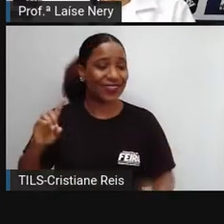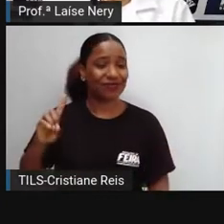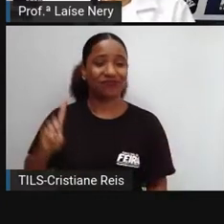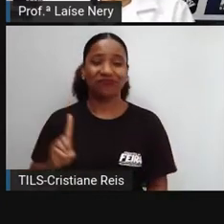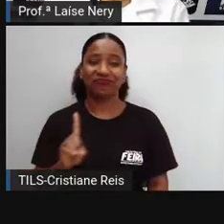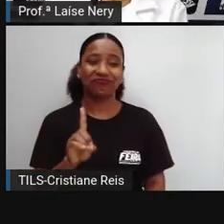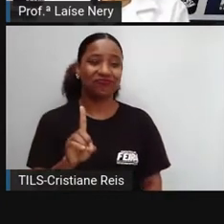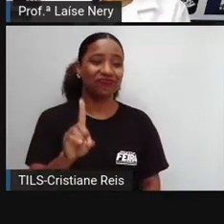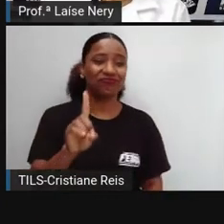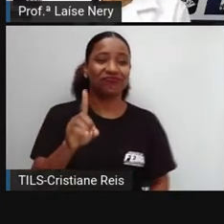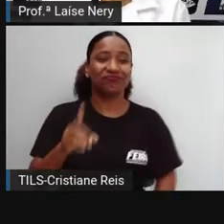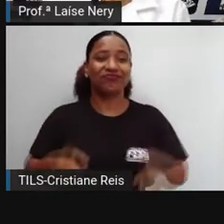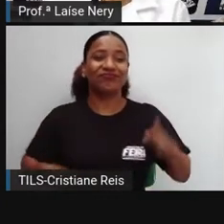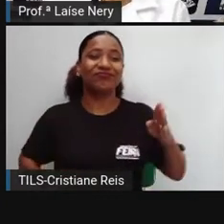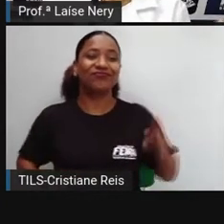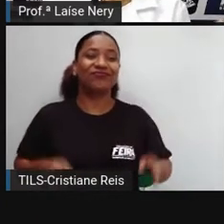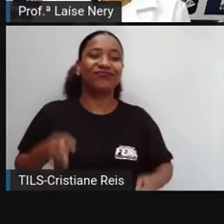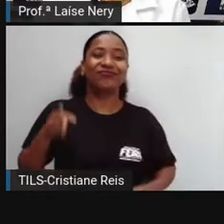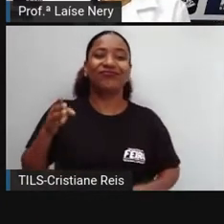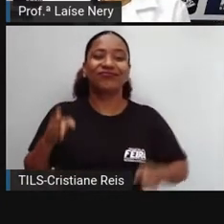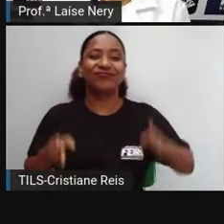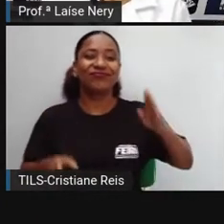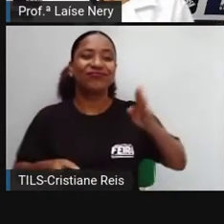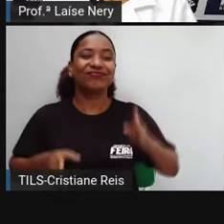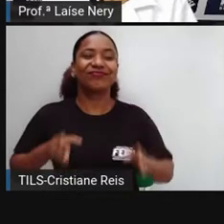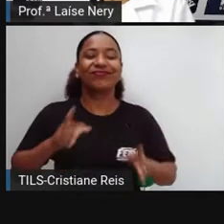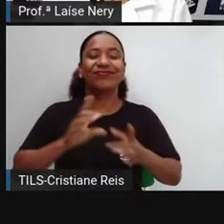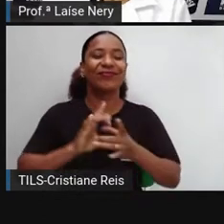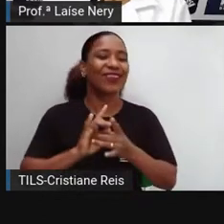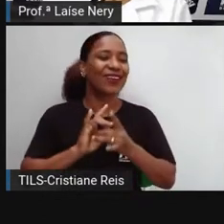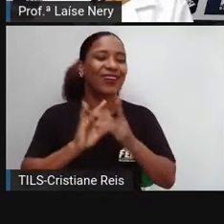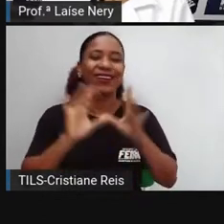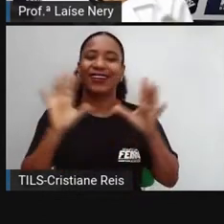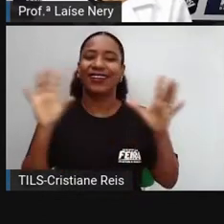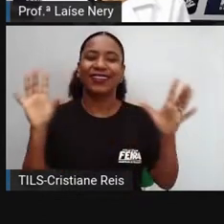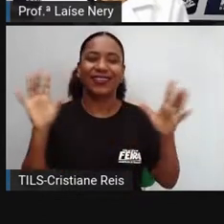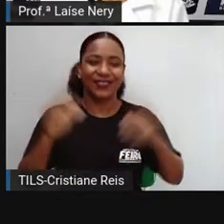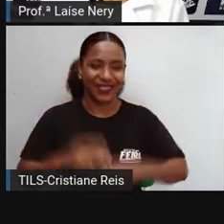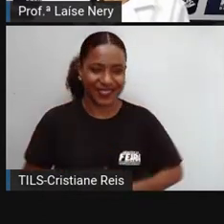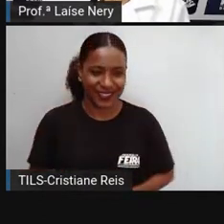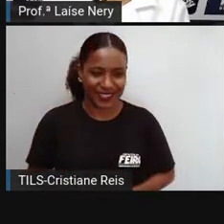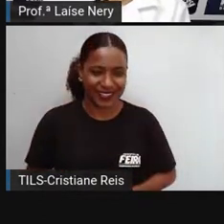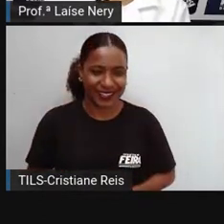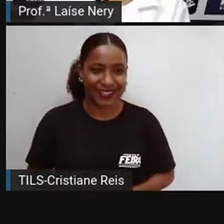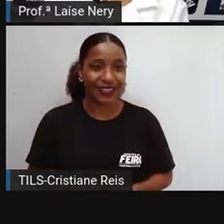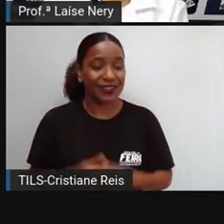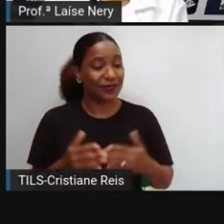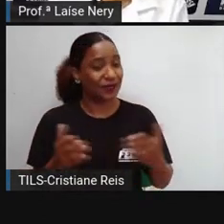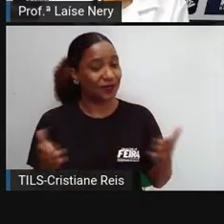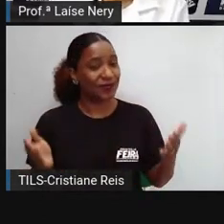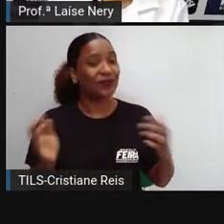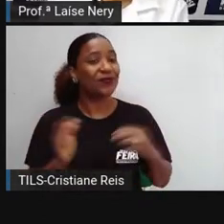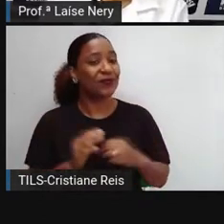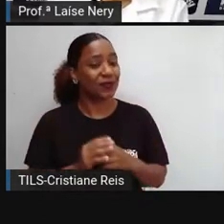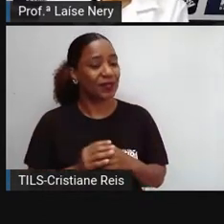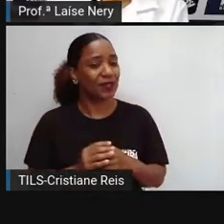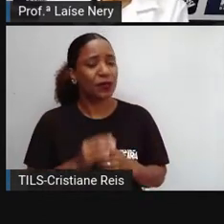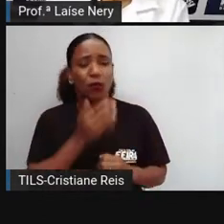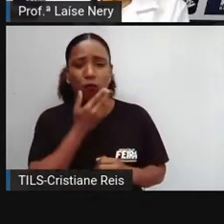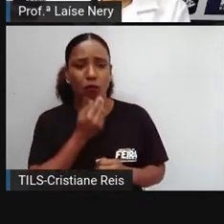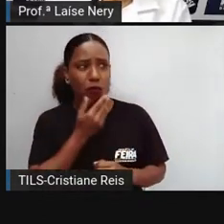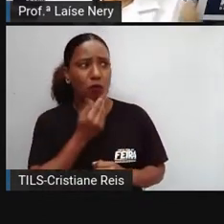caminhou como tal. Qual era, na verdade, o problema dele?